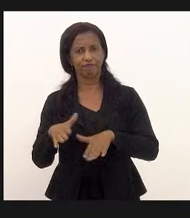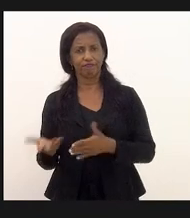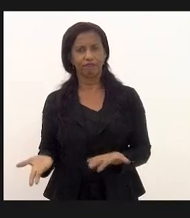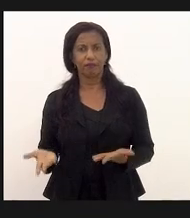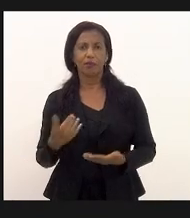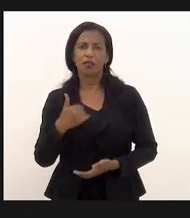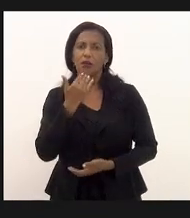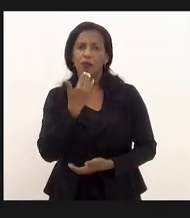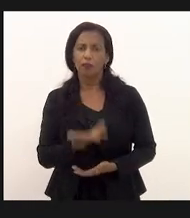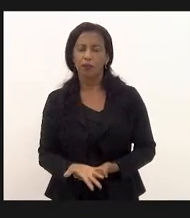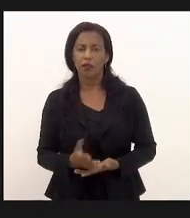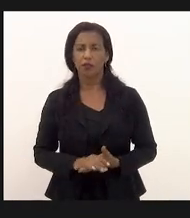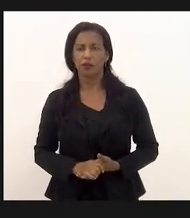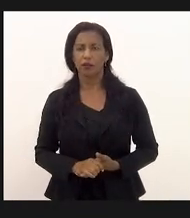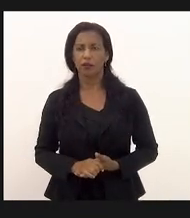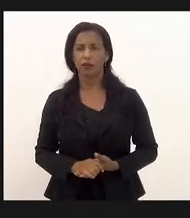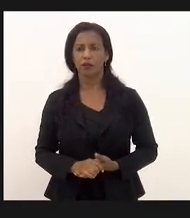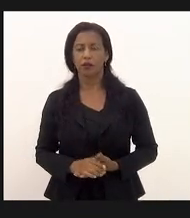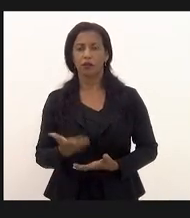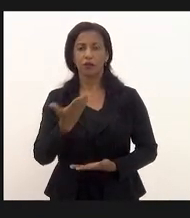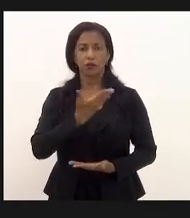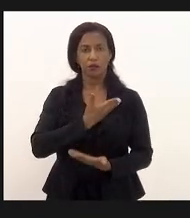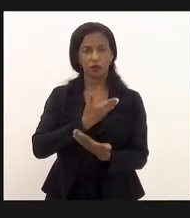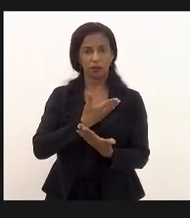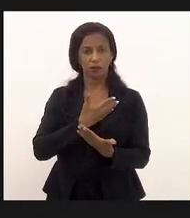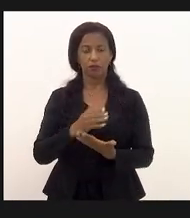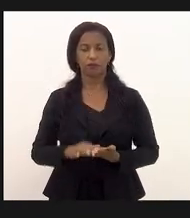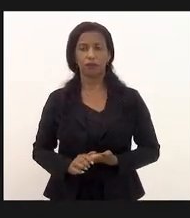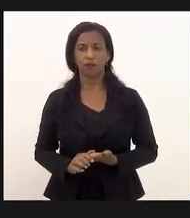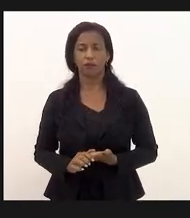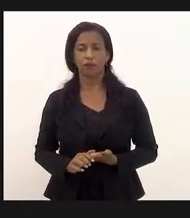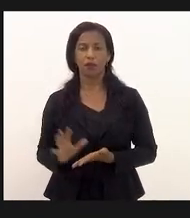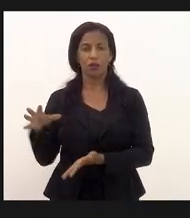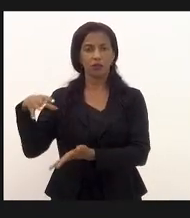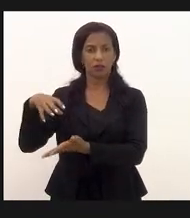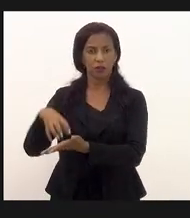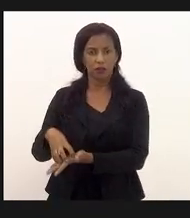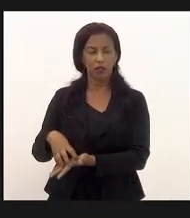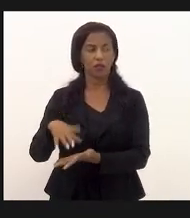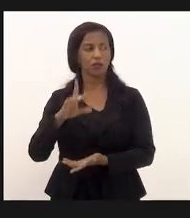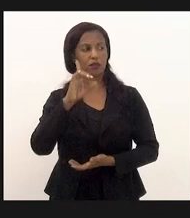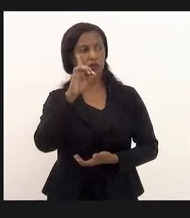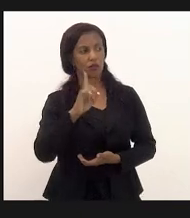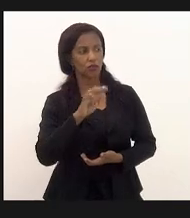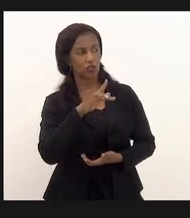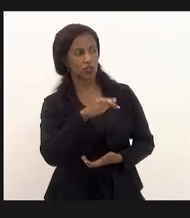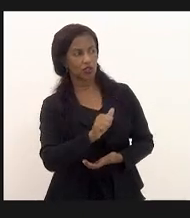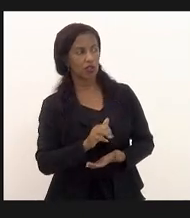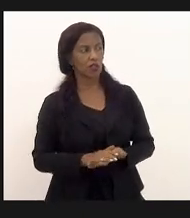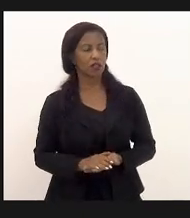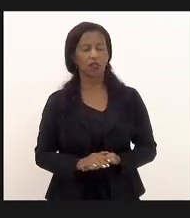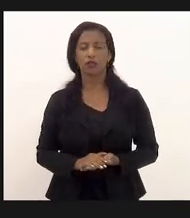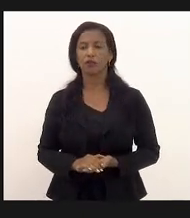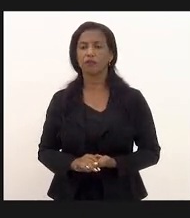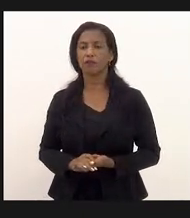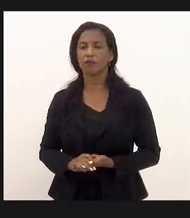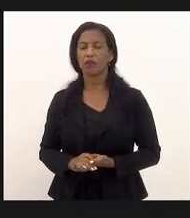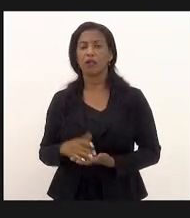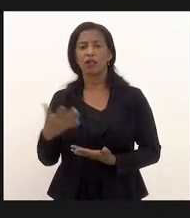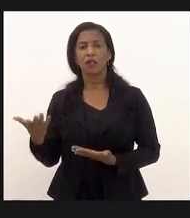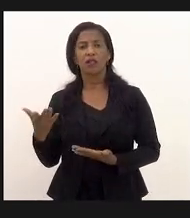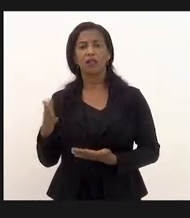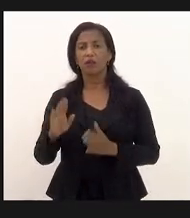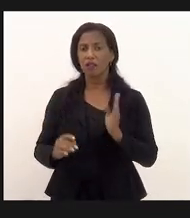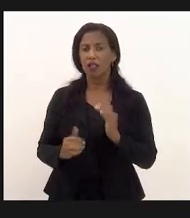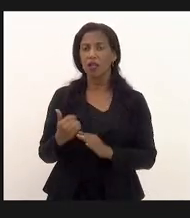então eu peço aos colegas que são de centro que são de direita que são de centro e direita que são até de